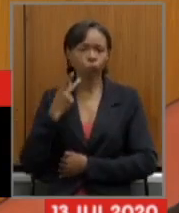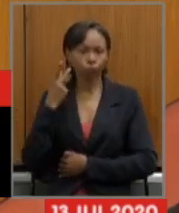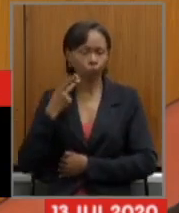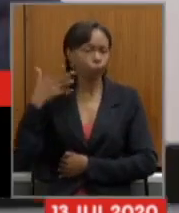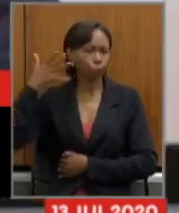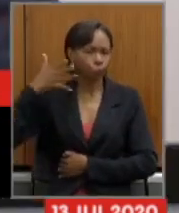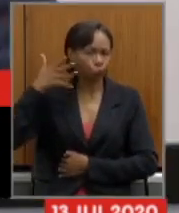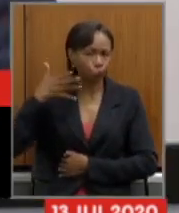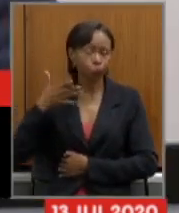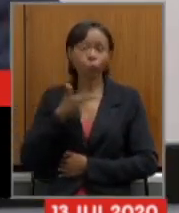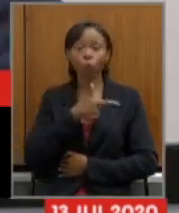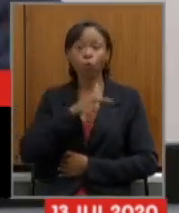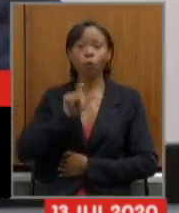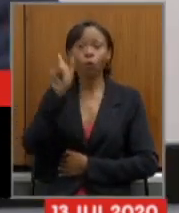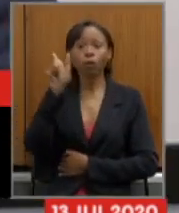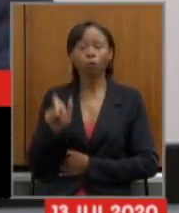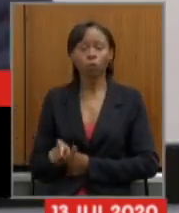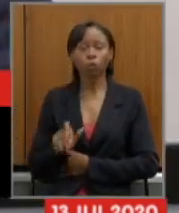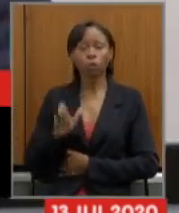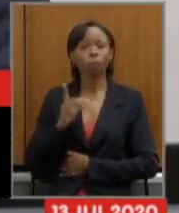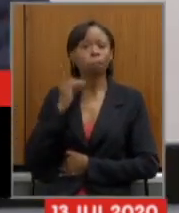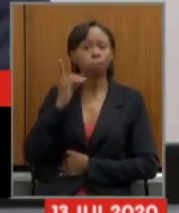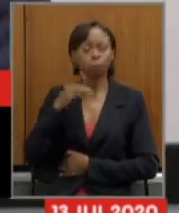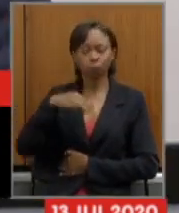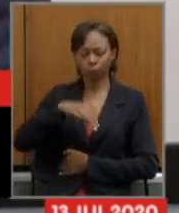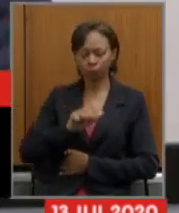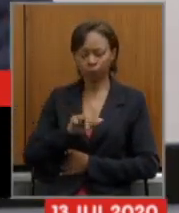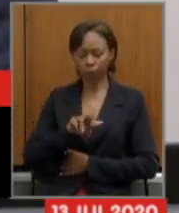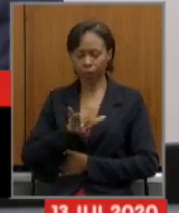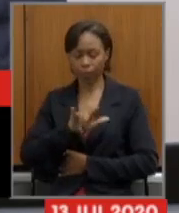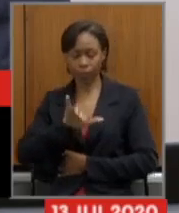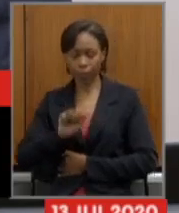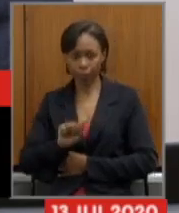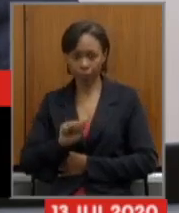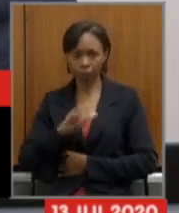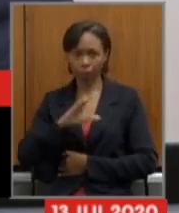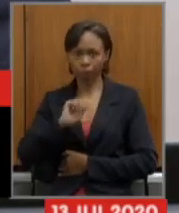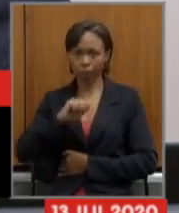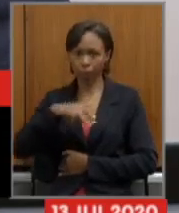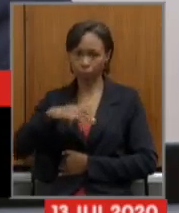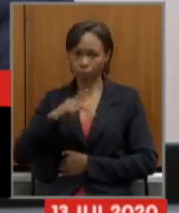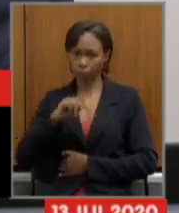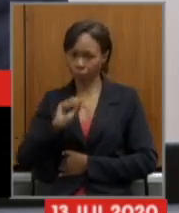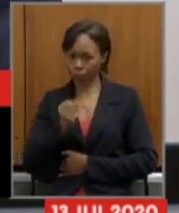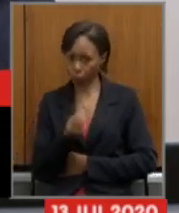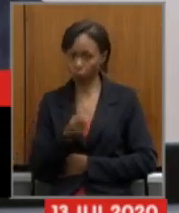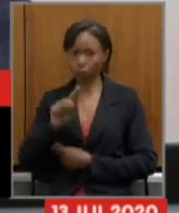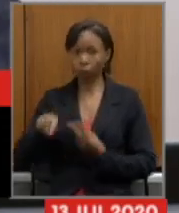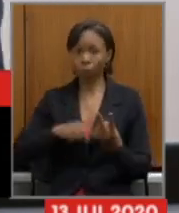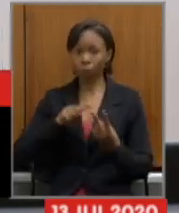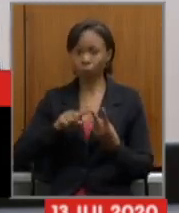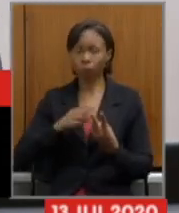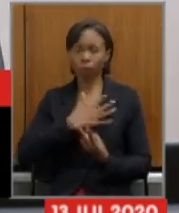a próxima escrita deputada Marília Campos e depois em seguida deputado sargento Rodrigues